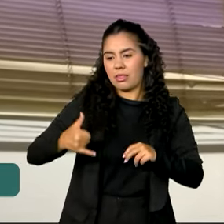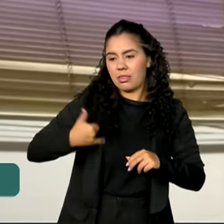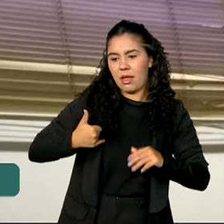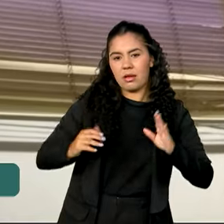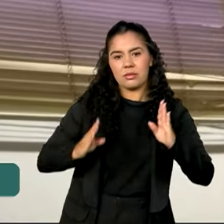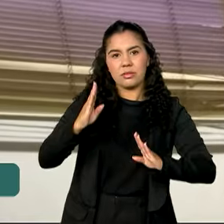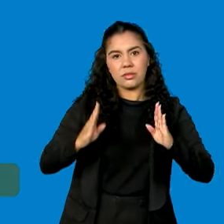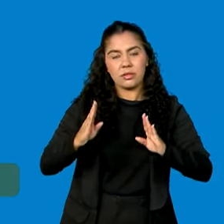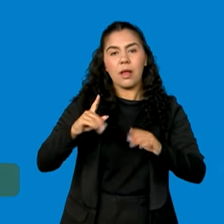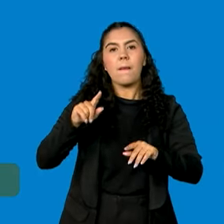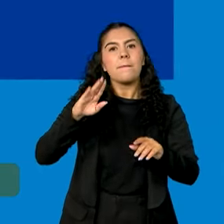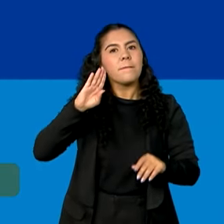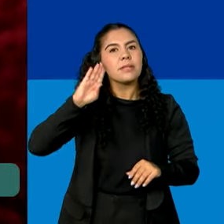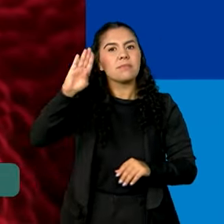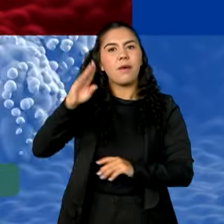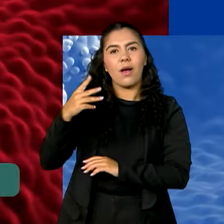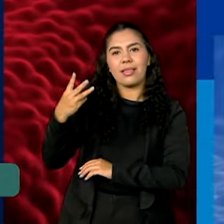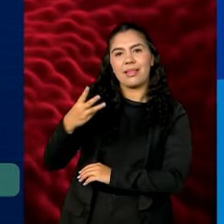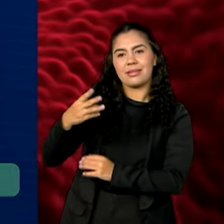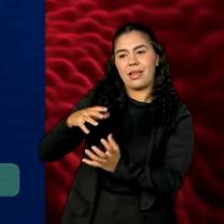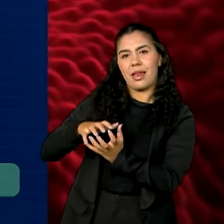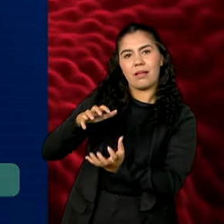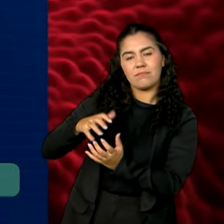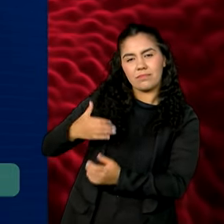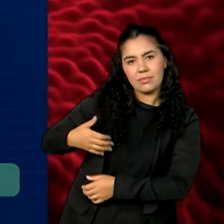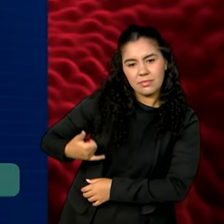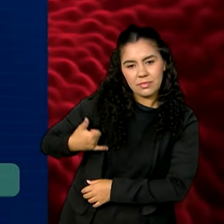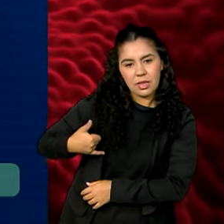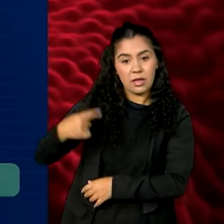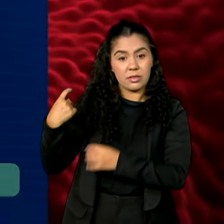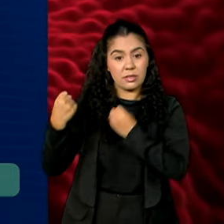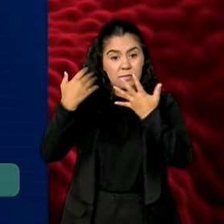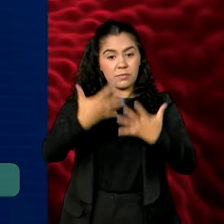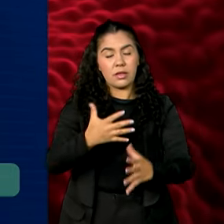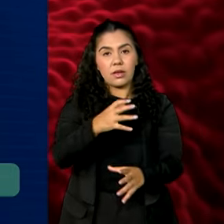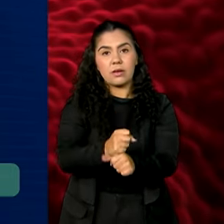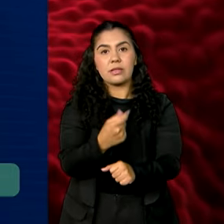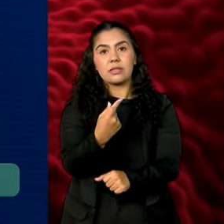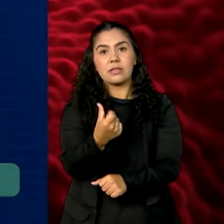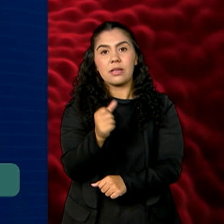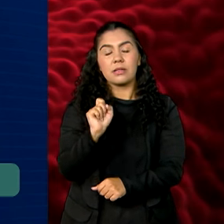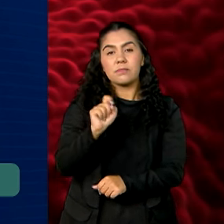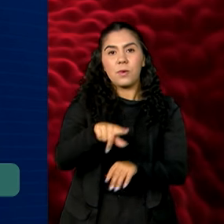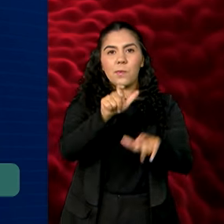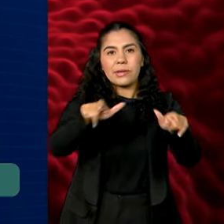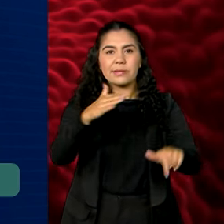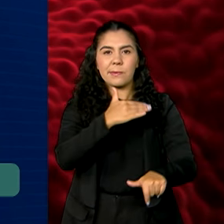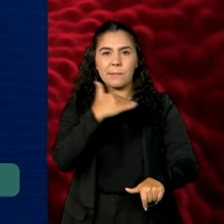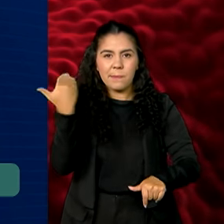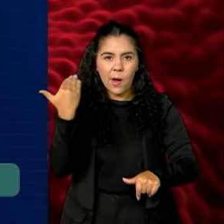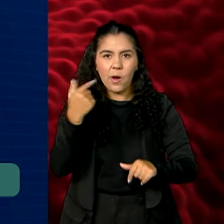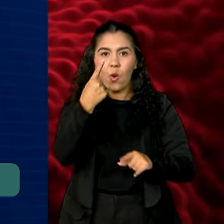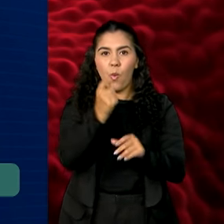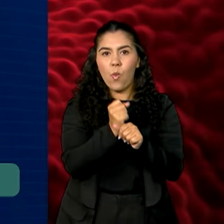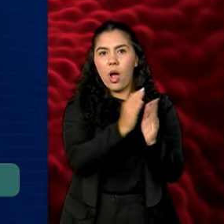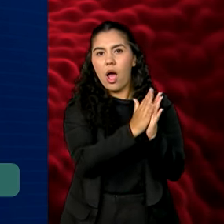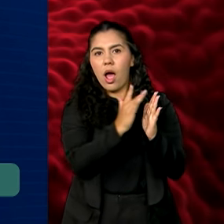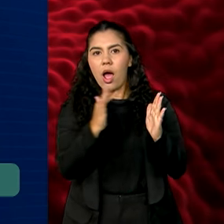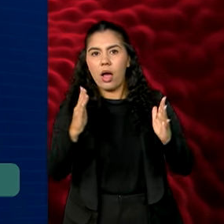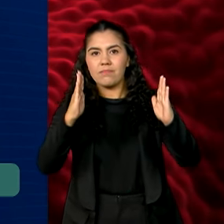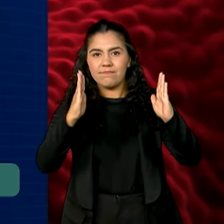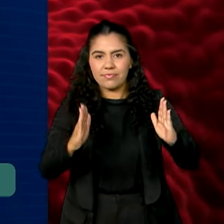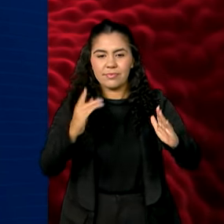doença da terceira idade. A doença causa, em média, 16 mil óbitos por ano. Até 2025, a